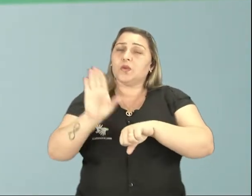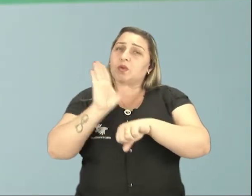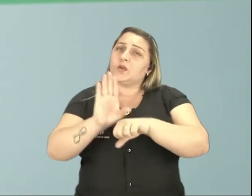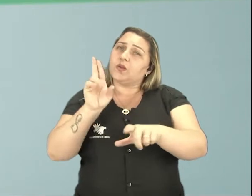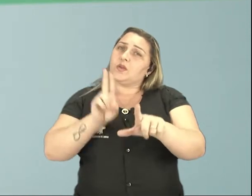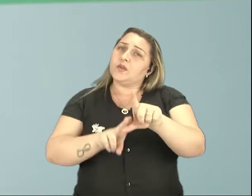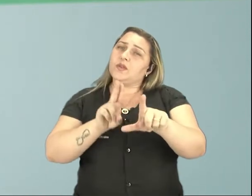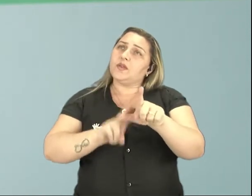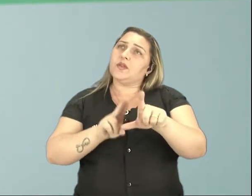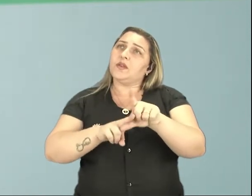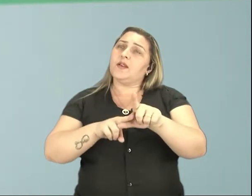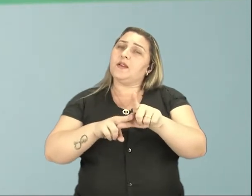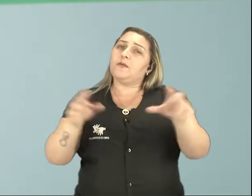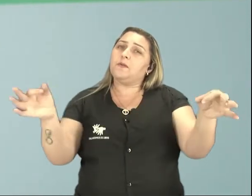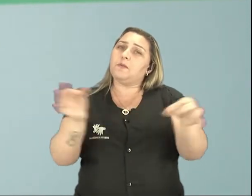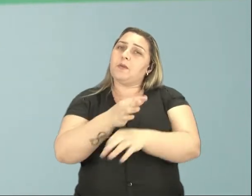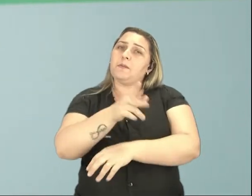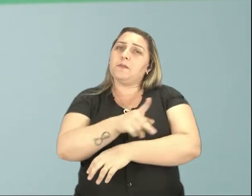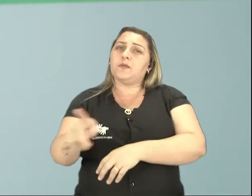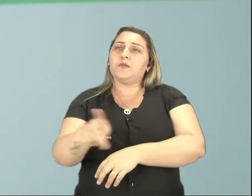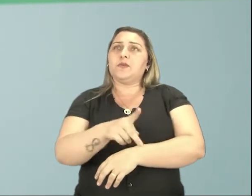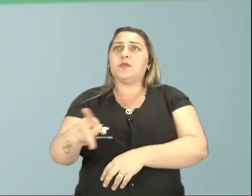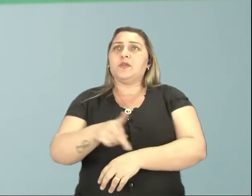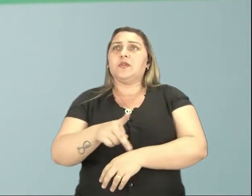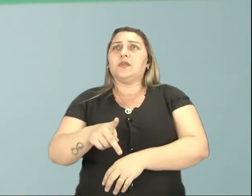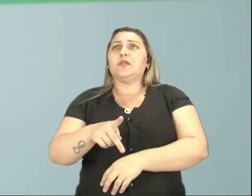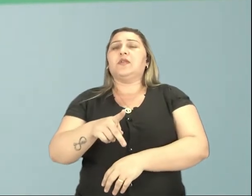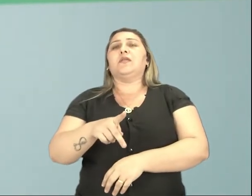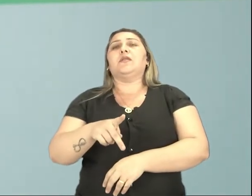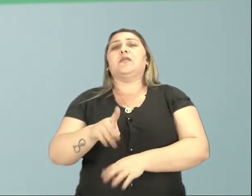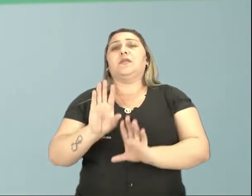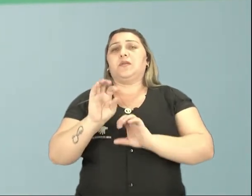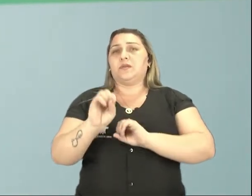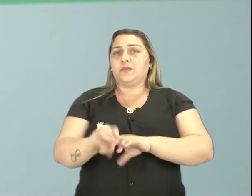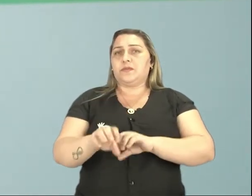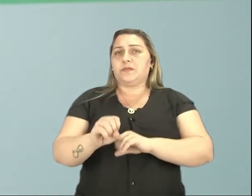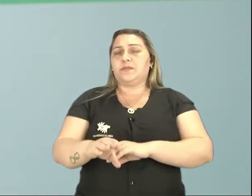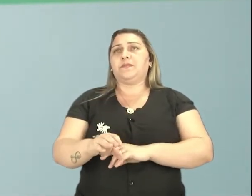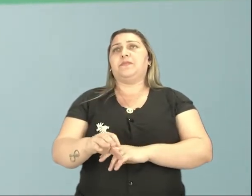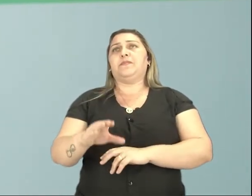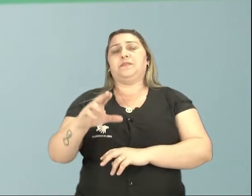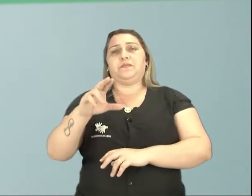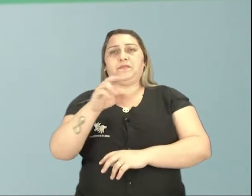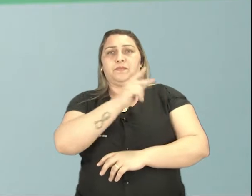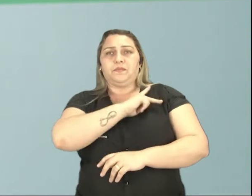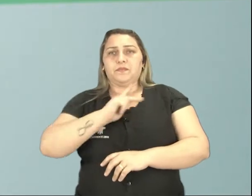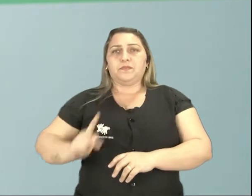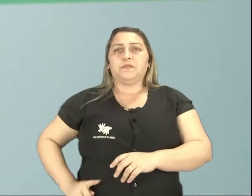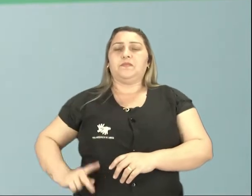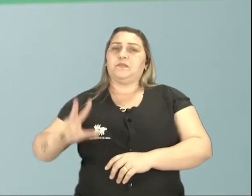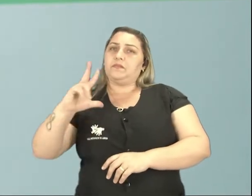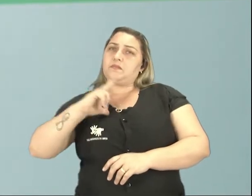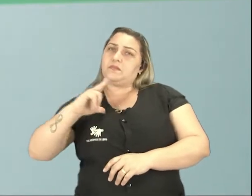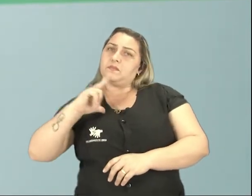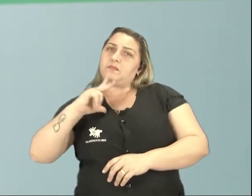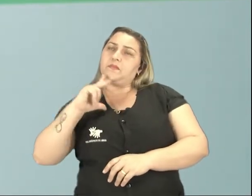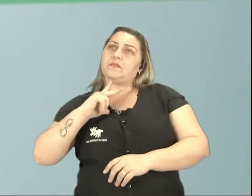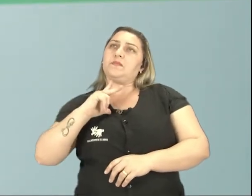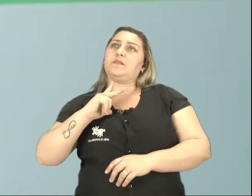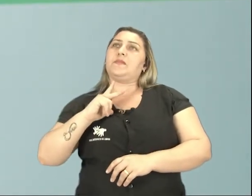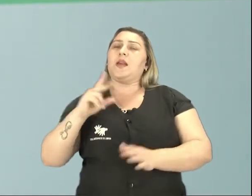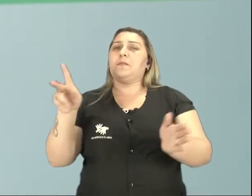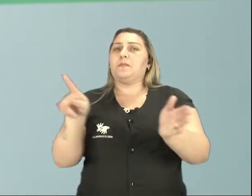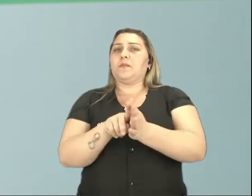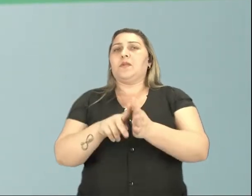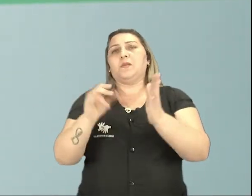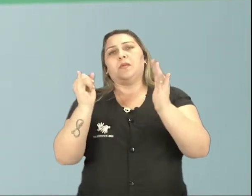licenciatura é formar professores para atuar na rede de ensino. Seja na rede pública, na rede particular de ensino, na